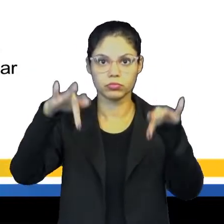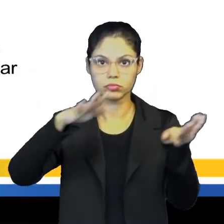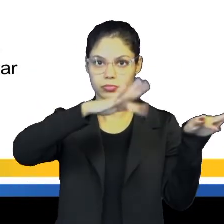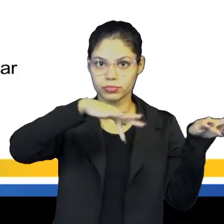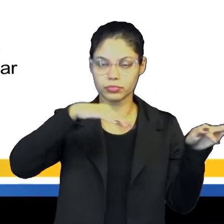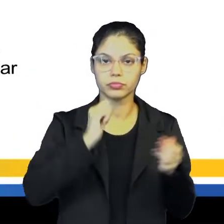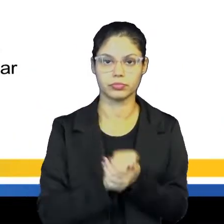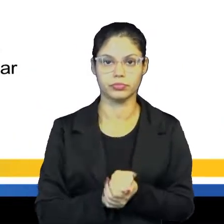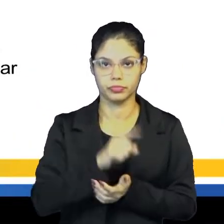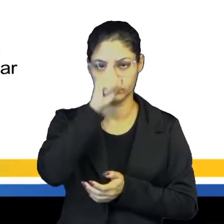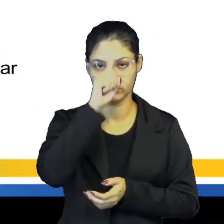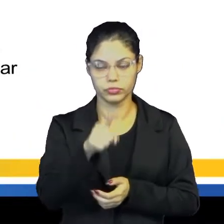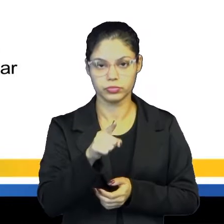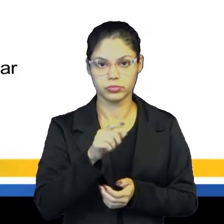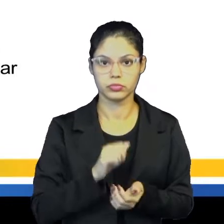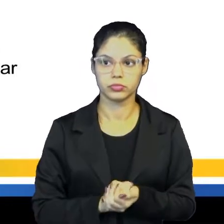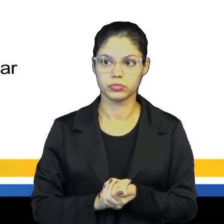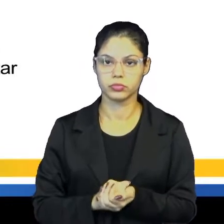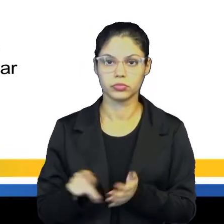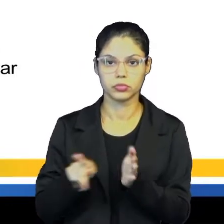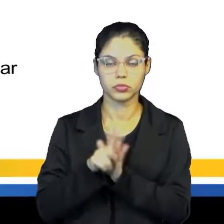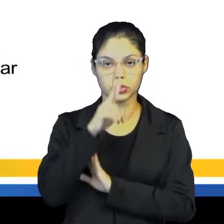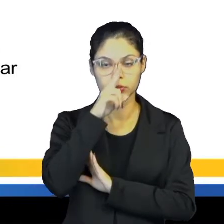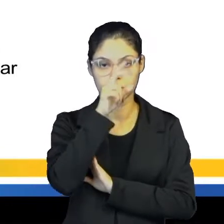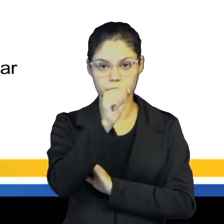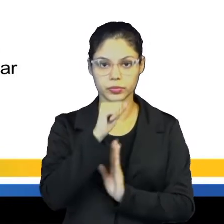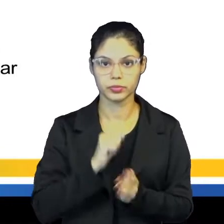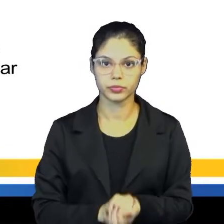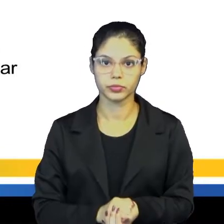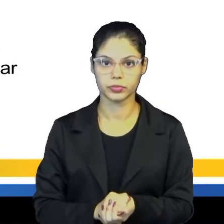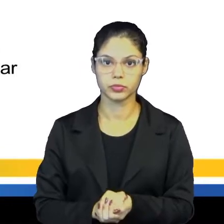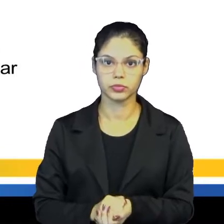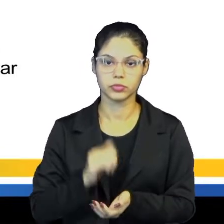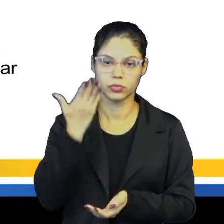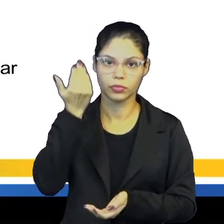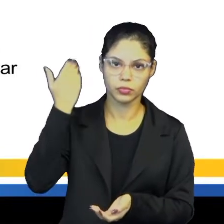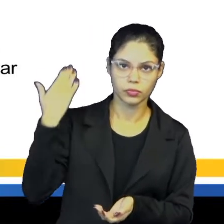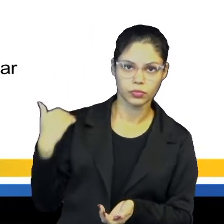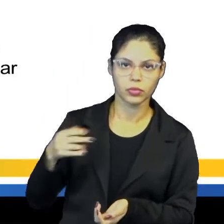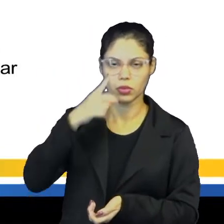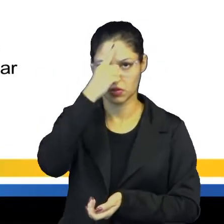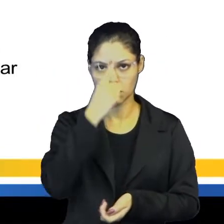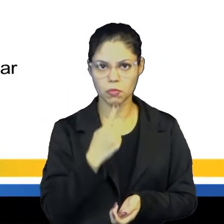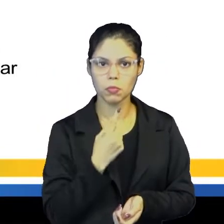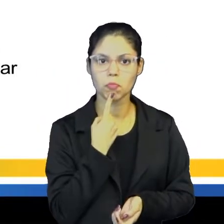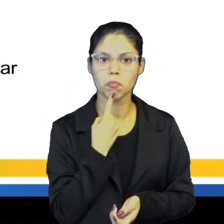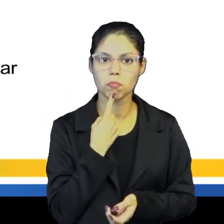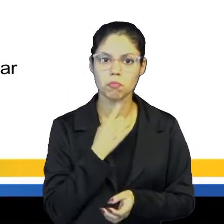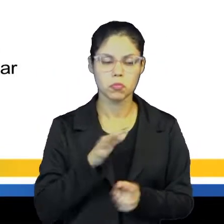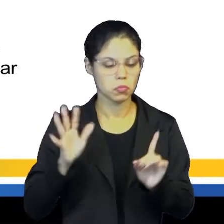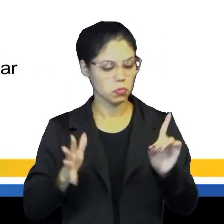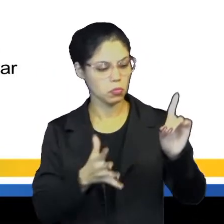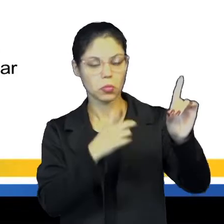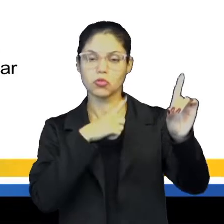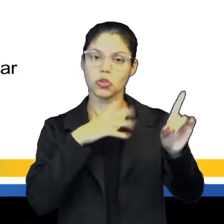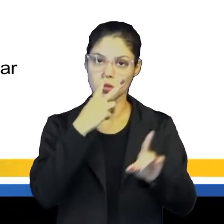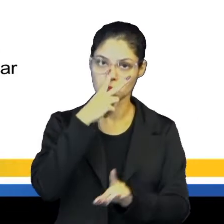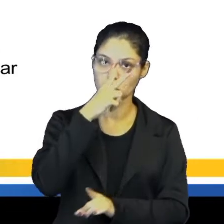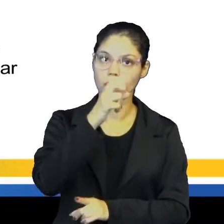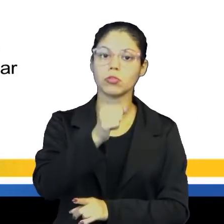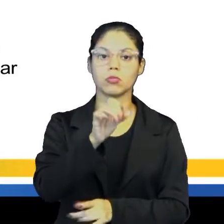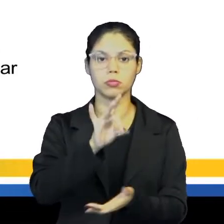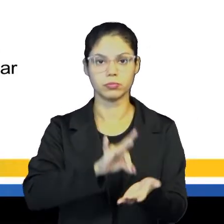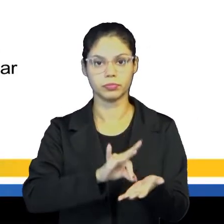feudal foi resolvido pela centralização de poder. O rei que anteriormente era uma figura quase decorativa, agora tinha esses poderes